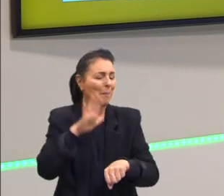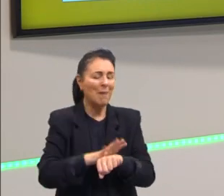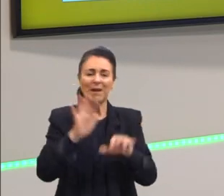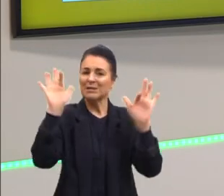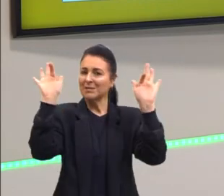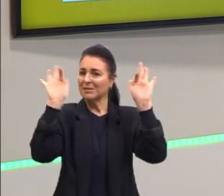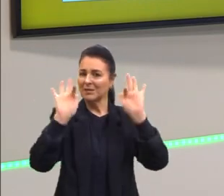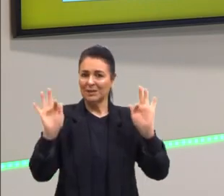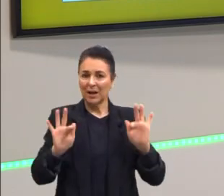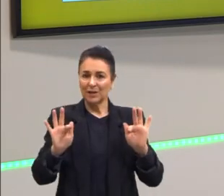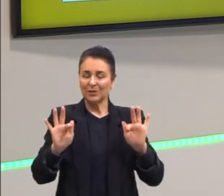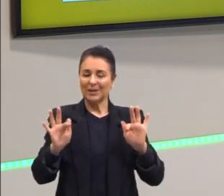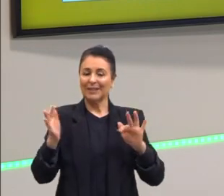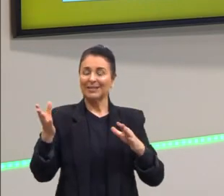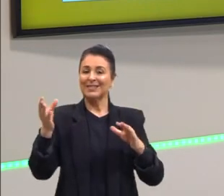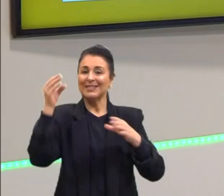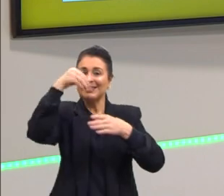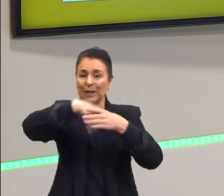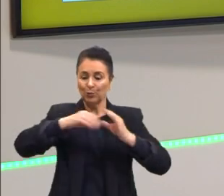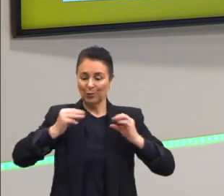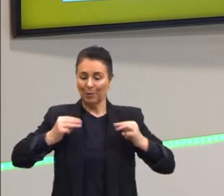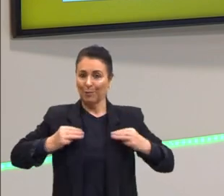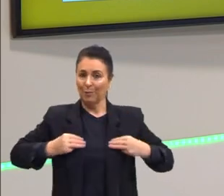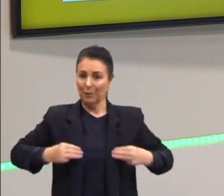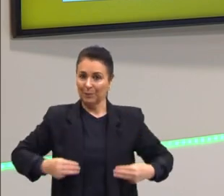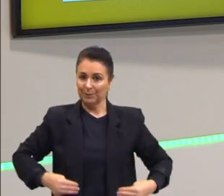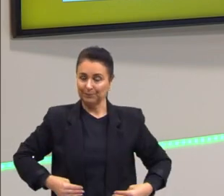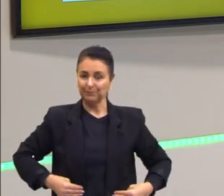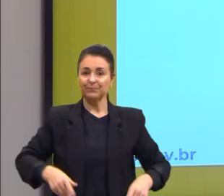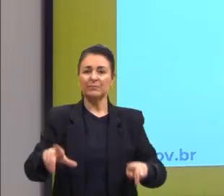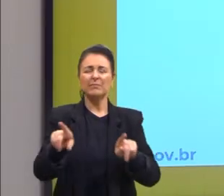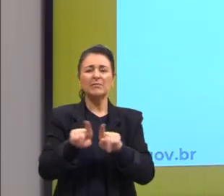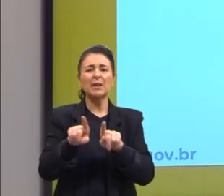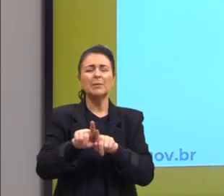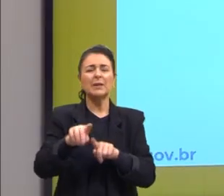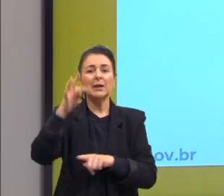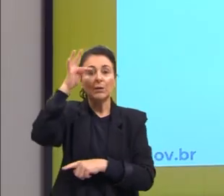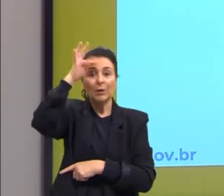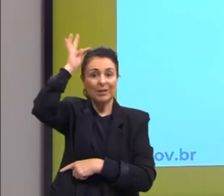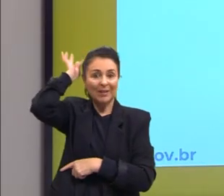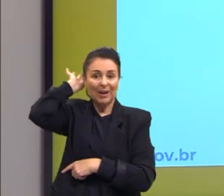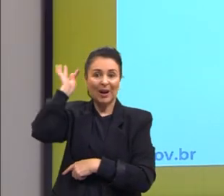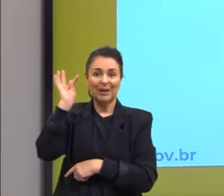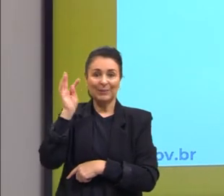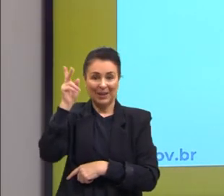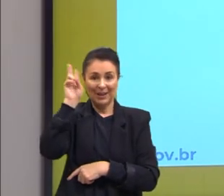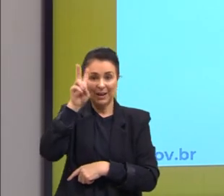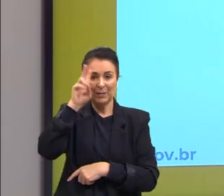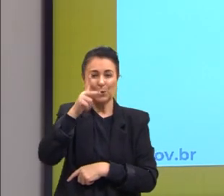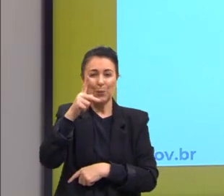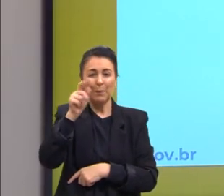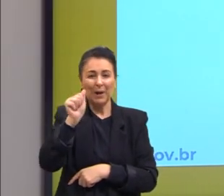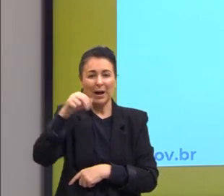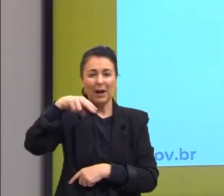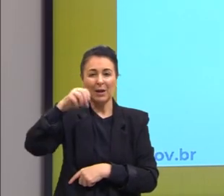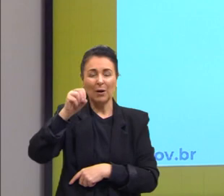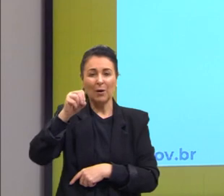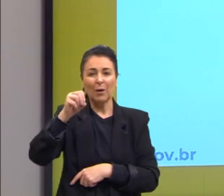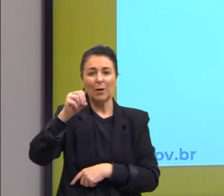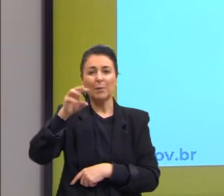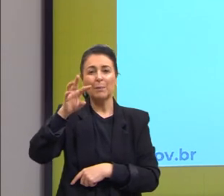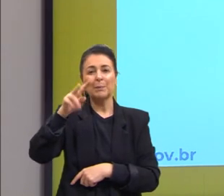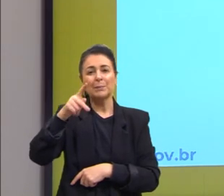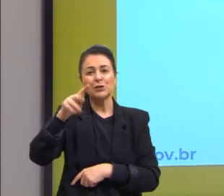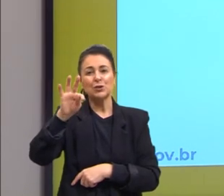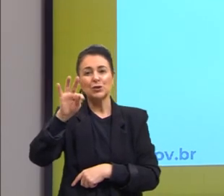ser uma ação moral. Eu já citei em uma aula sobre o Foucault, sobre o panóptico, que o Foucault se utiliza do panóptico,